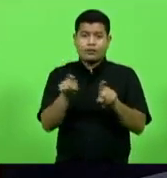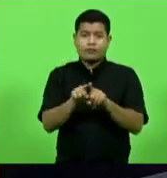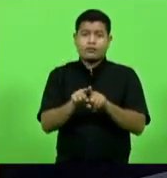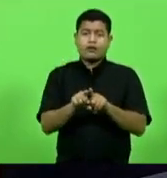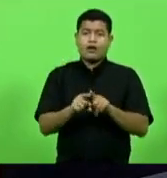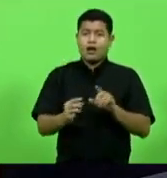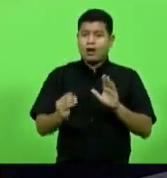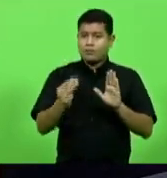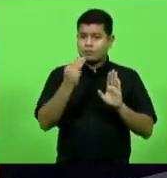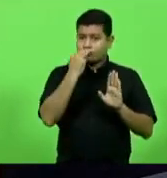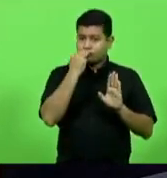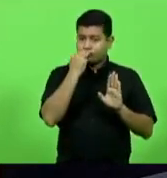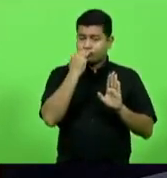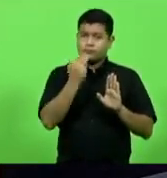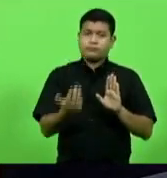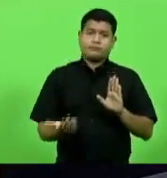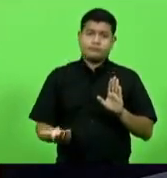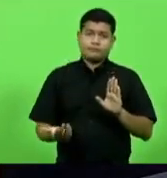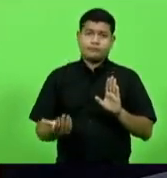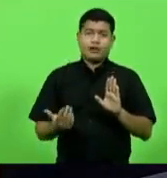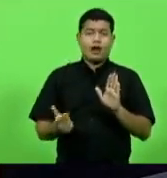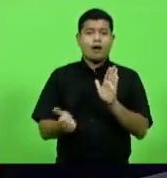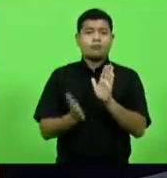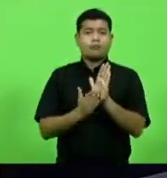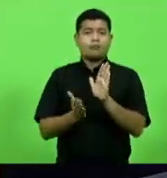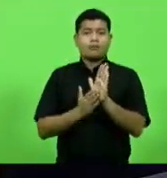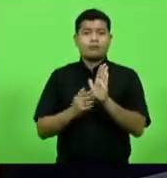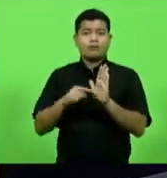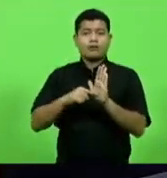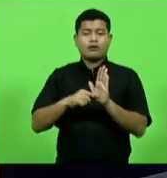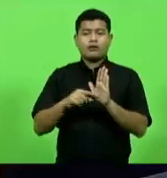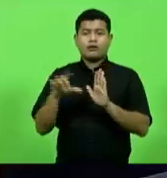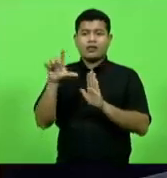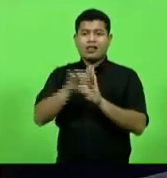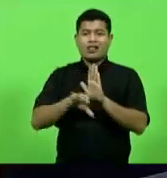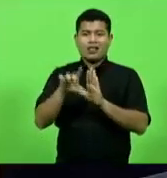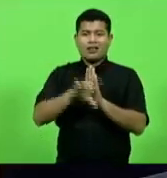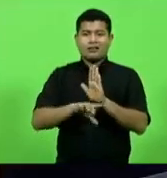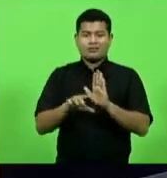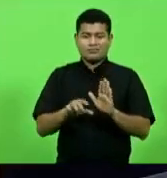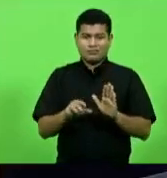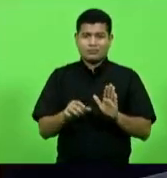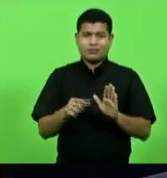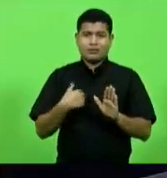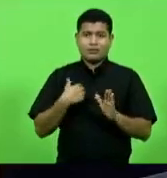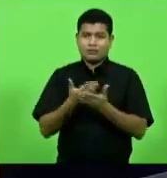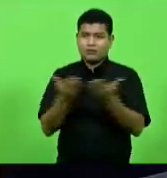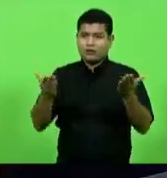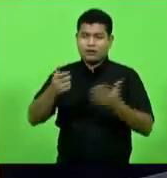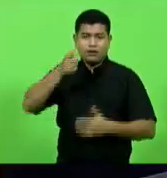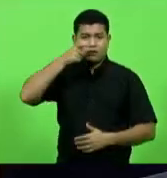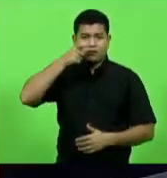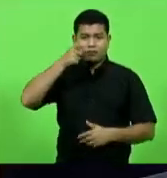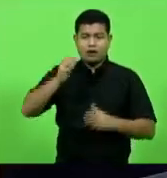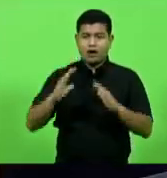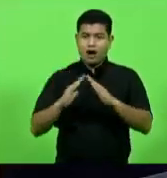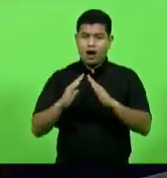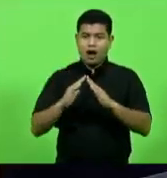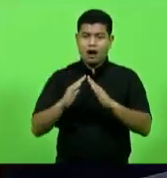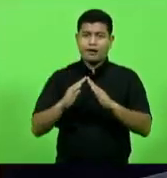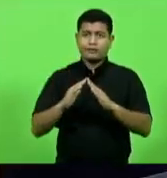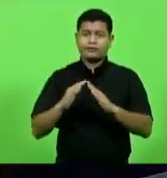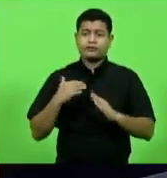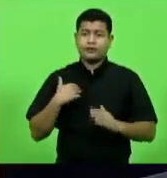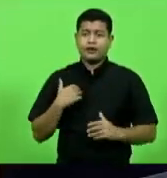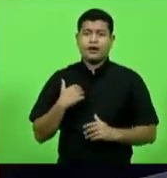essa proposta legislativa era justamente para aqueles que nos assistem em casa era uma forma de dizer assim